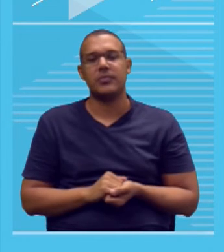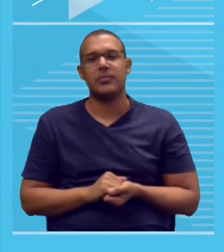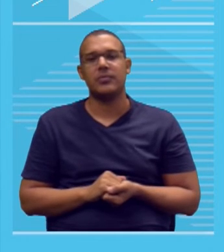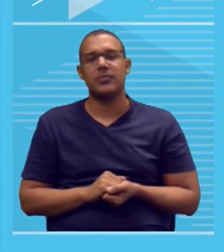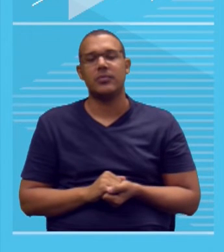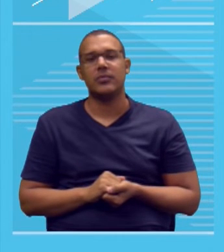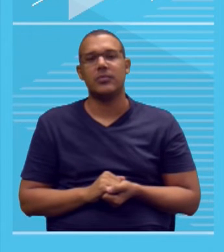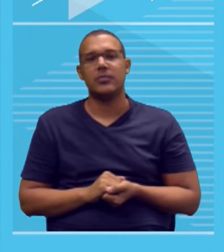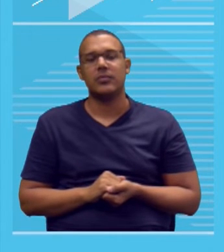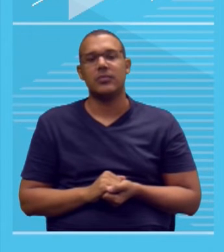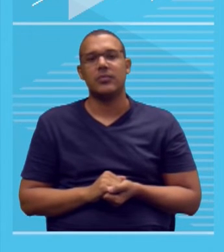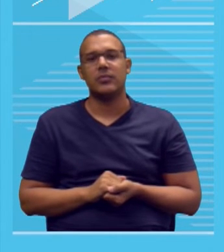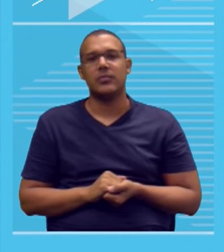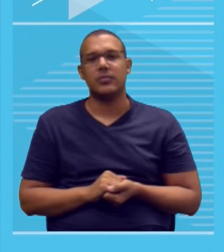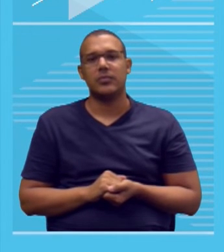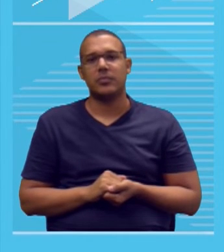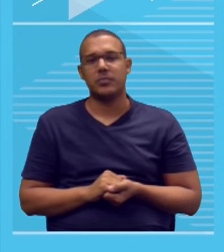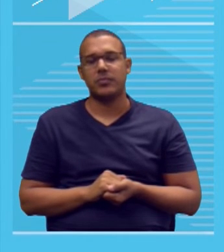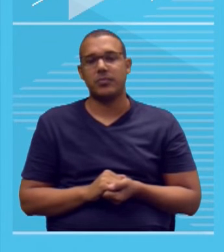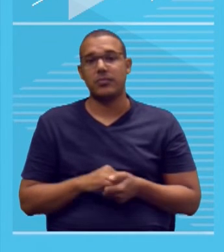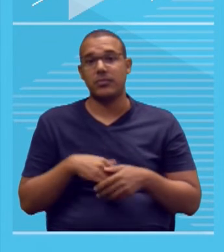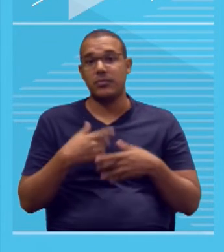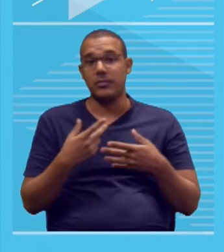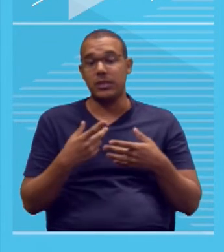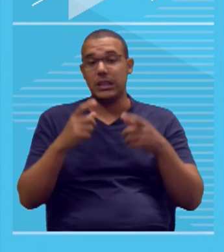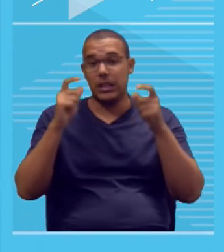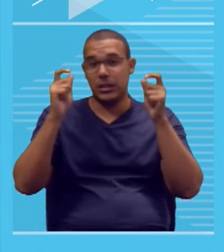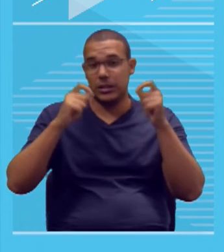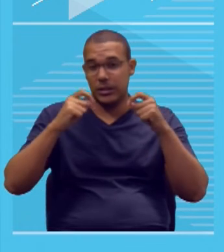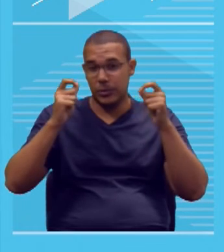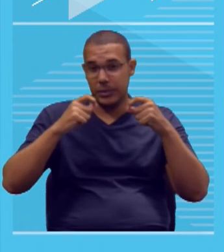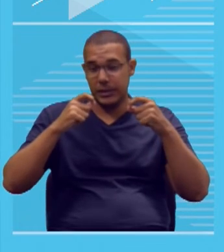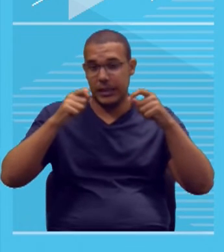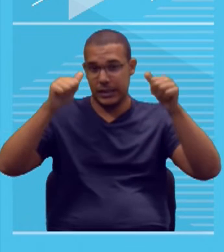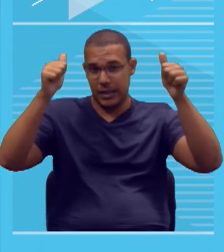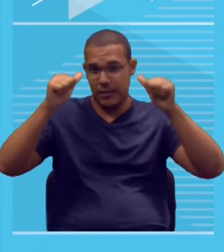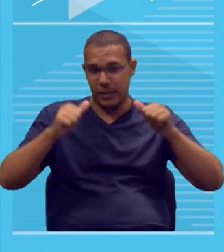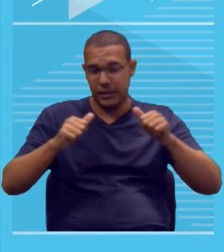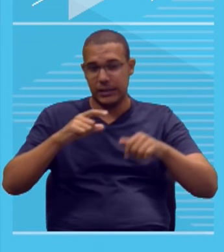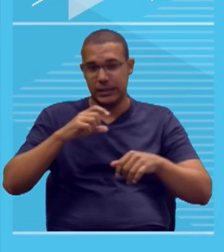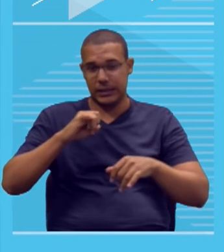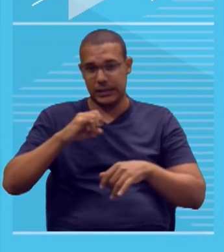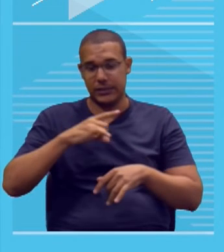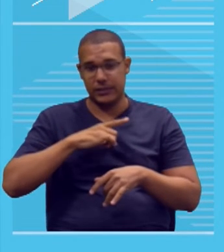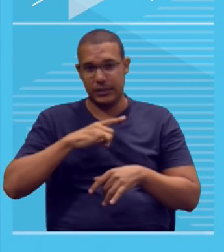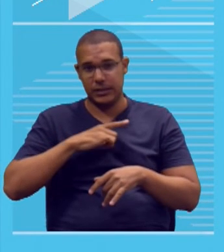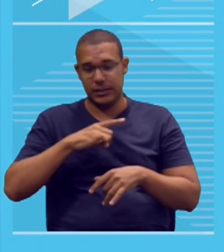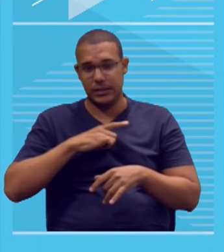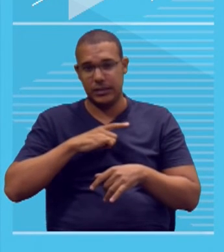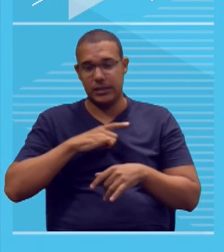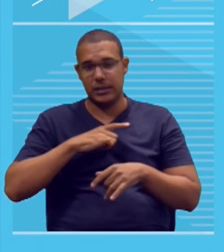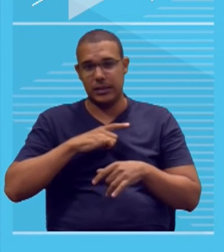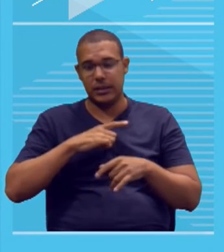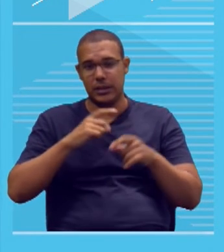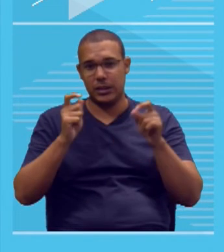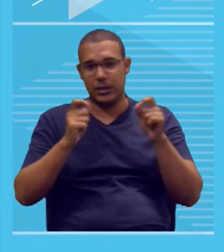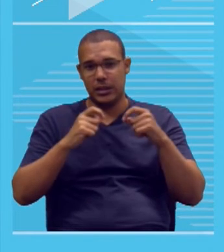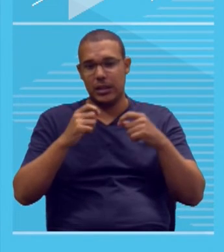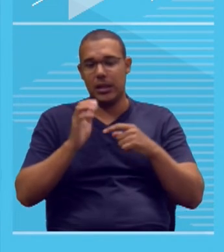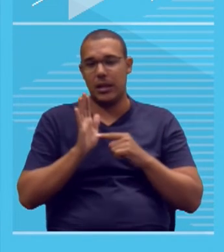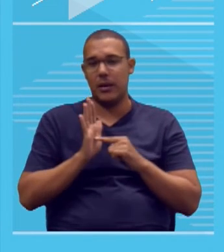nesse caso, ele vai, essa competência, ela vai analisar se você tem realmente condições de